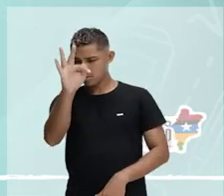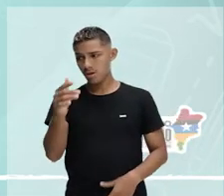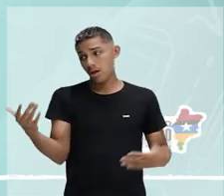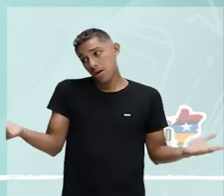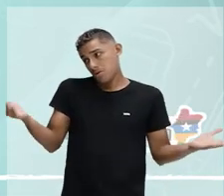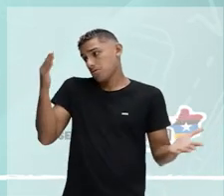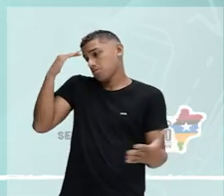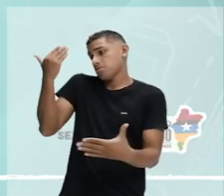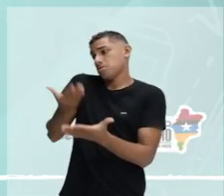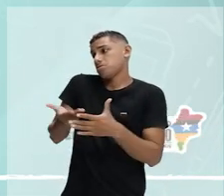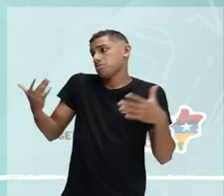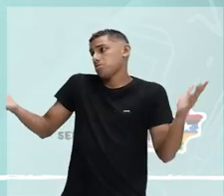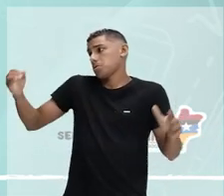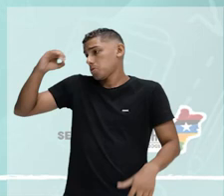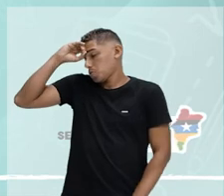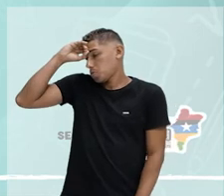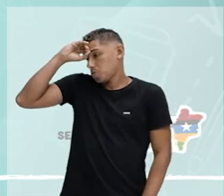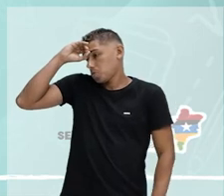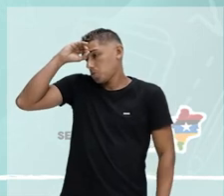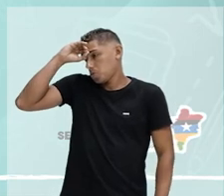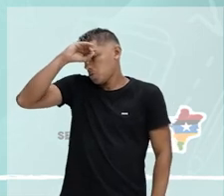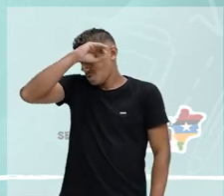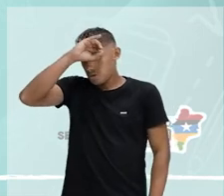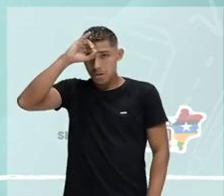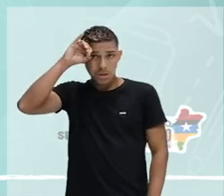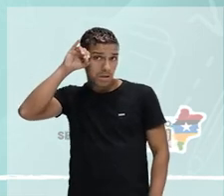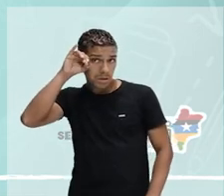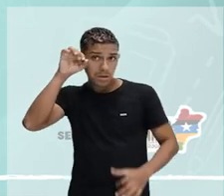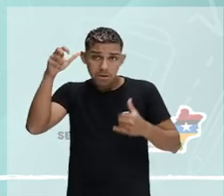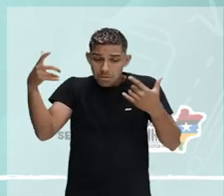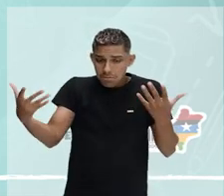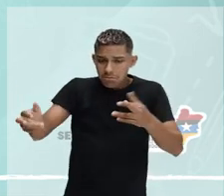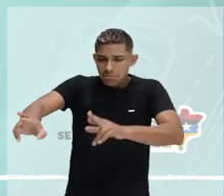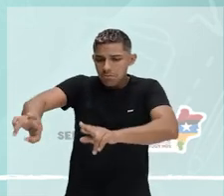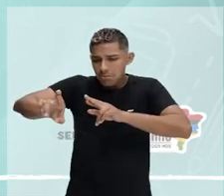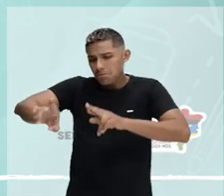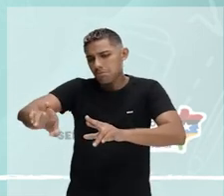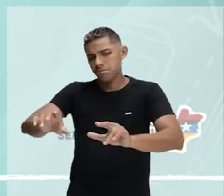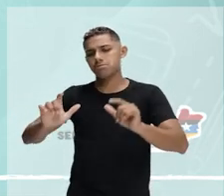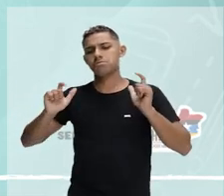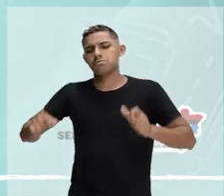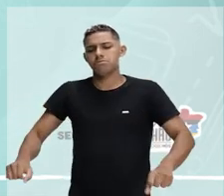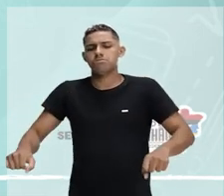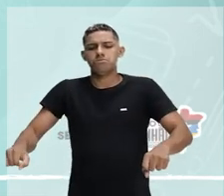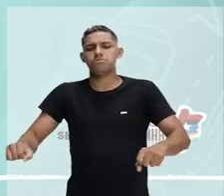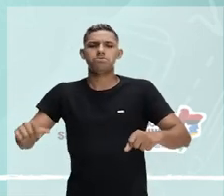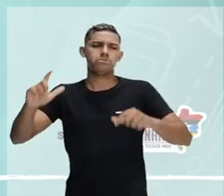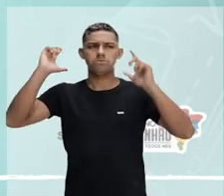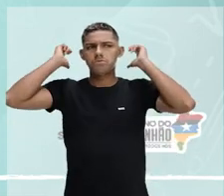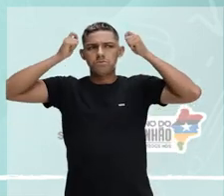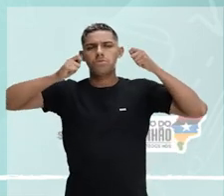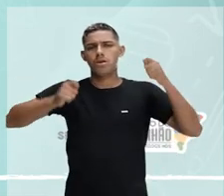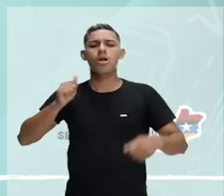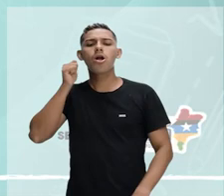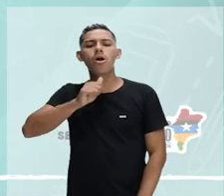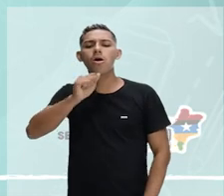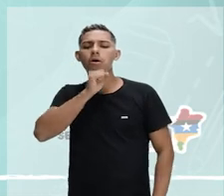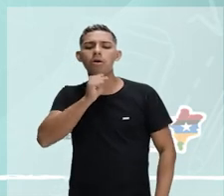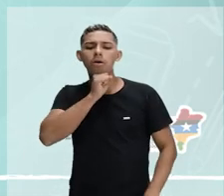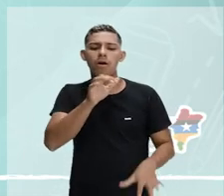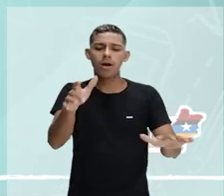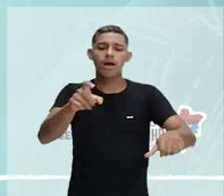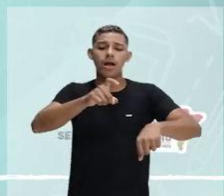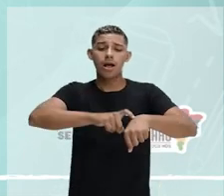acreditava. Por inocente, esperava. Ainda me sentar no trono, vovó, para me distrair. Dizia,